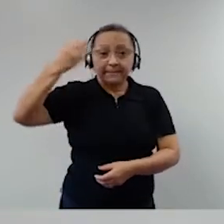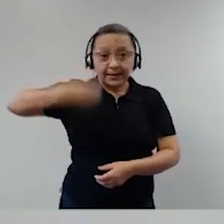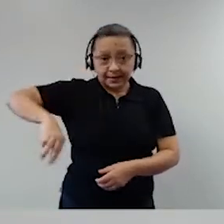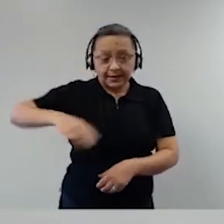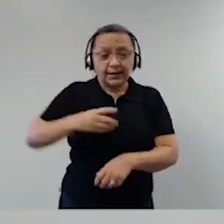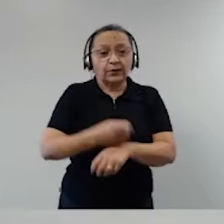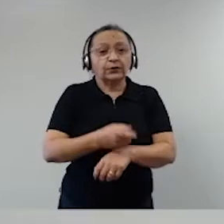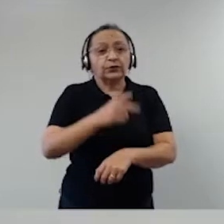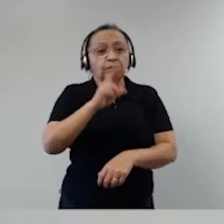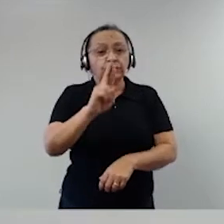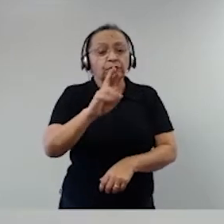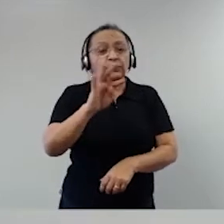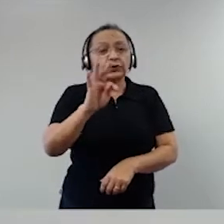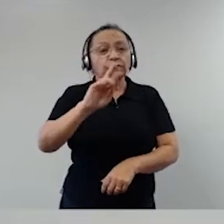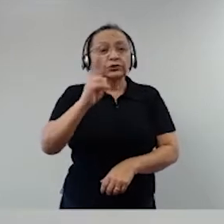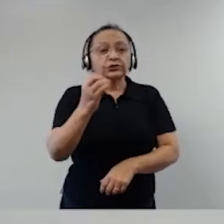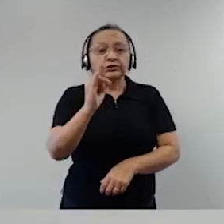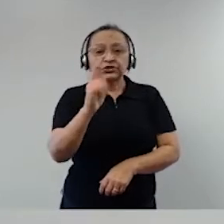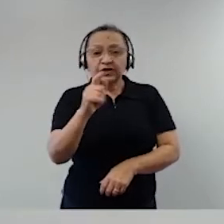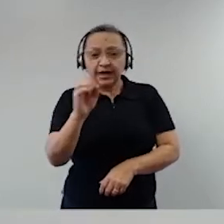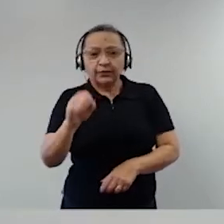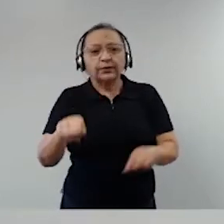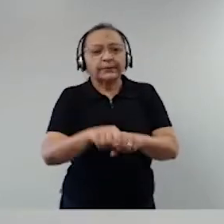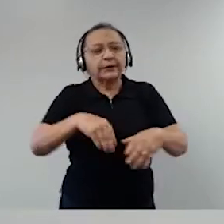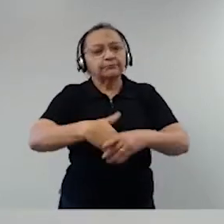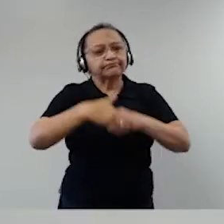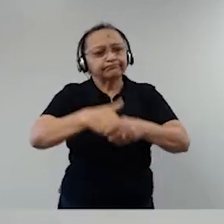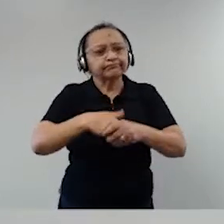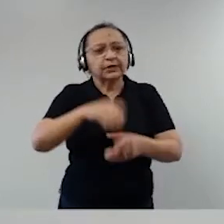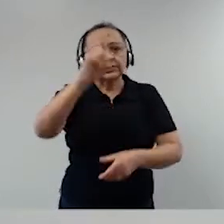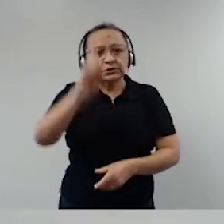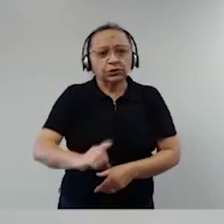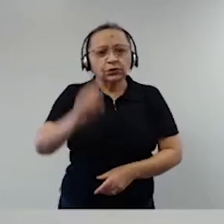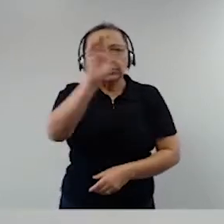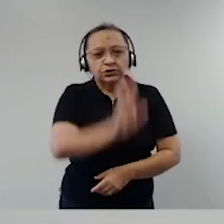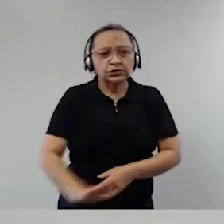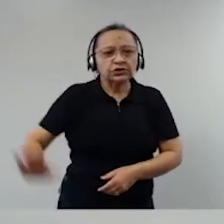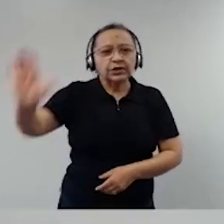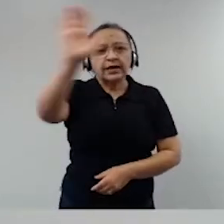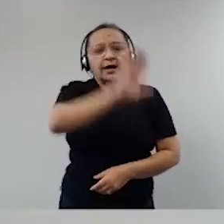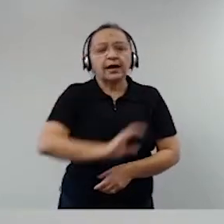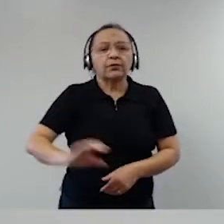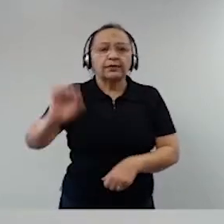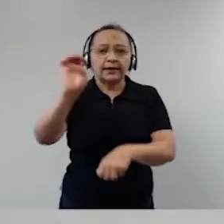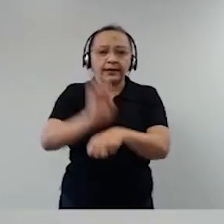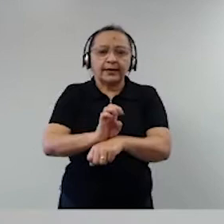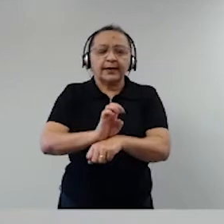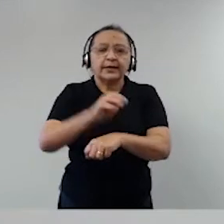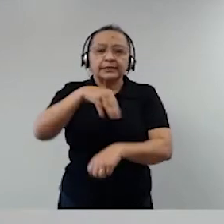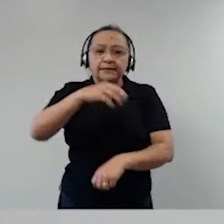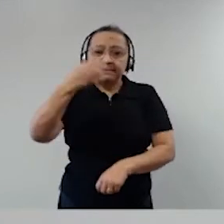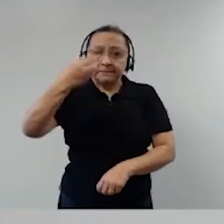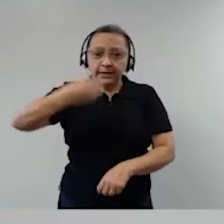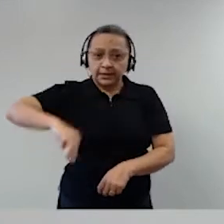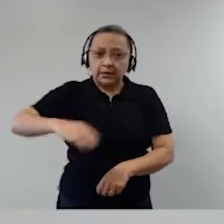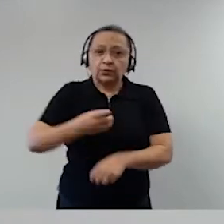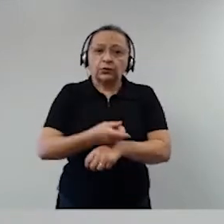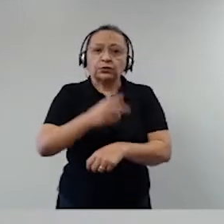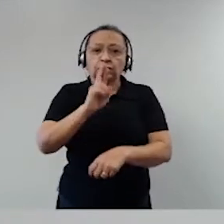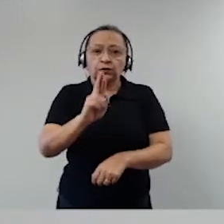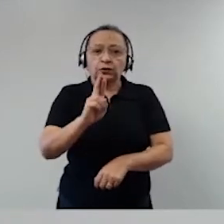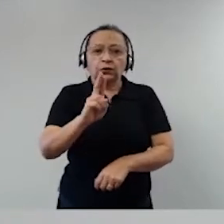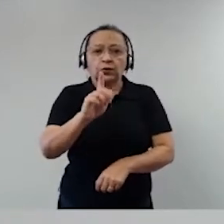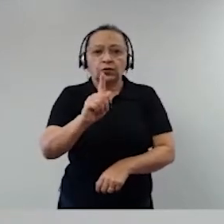Dias, assim como cumprimento o diretor-geral da ESA Maranhão, doutor Antônio Gaspar. Com muita